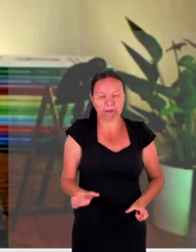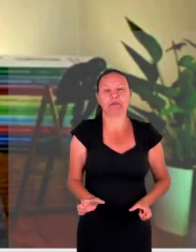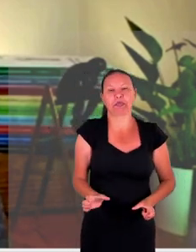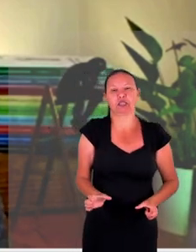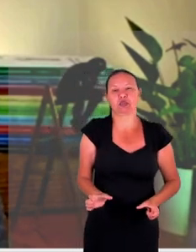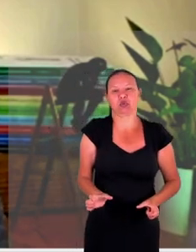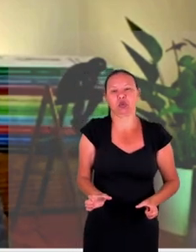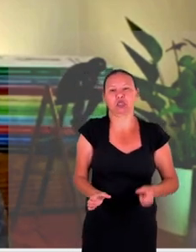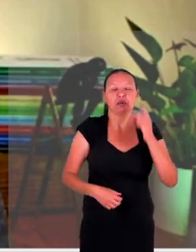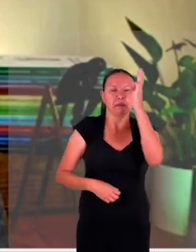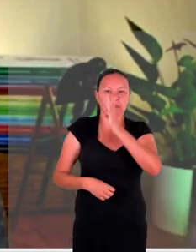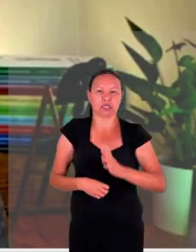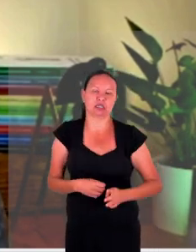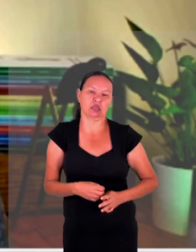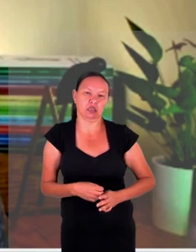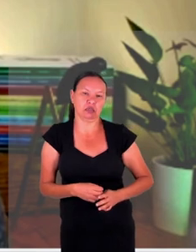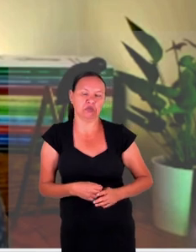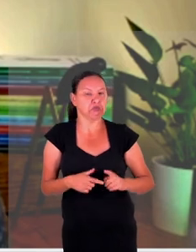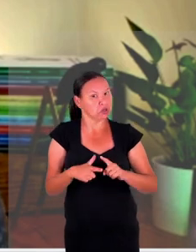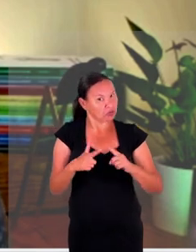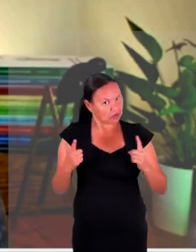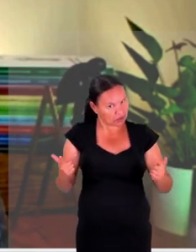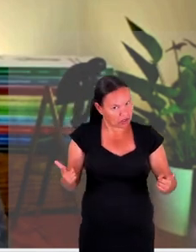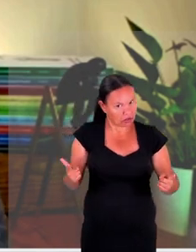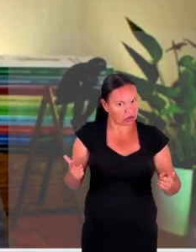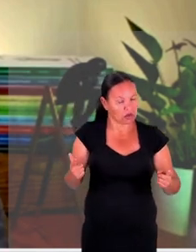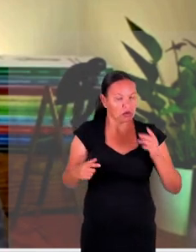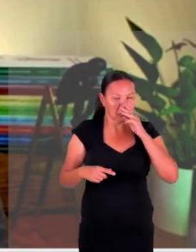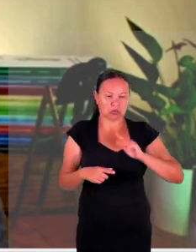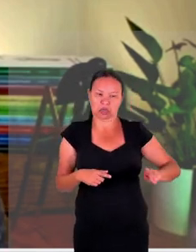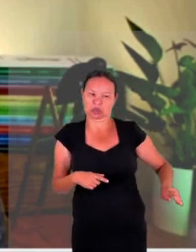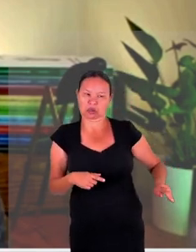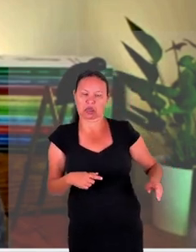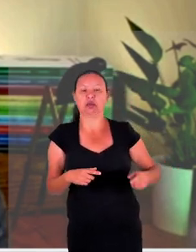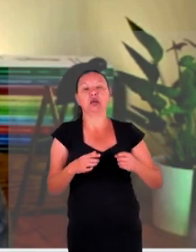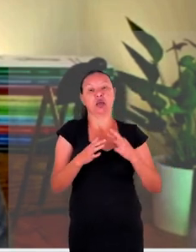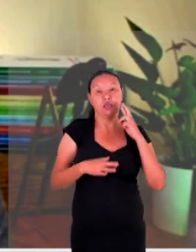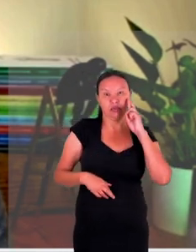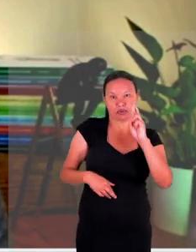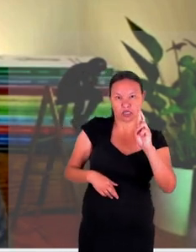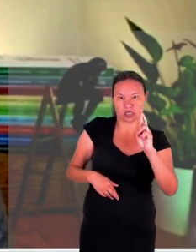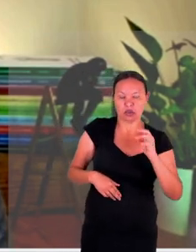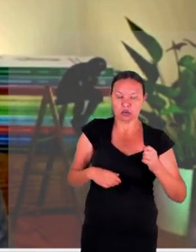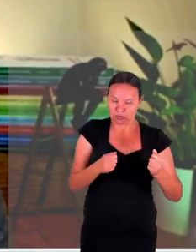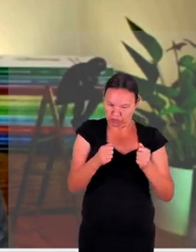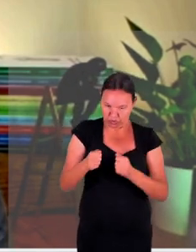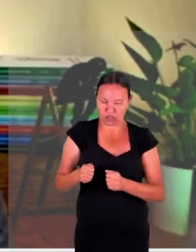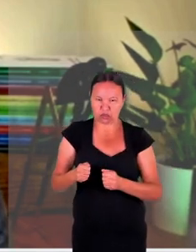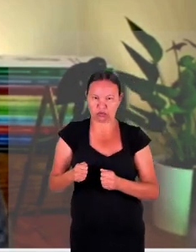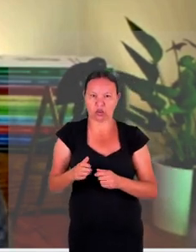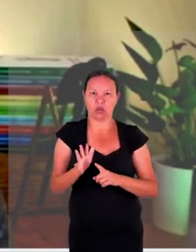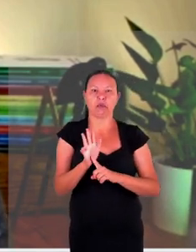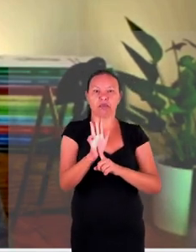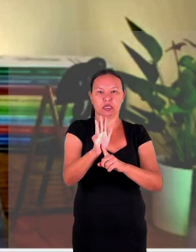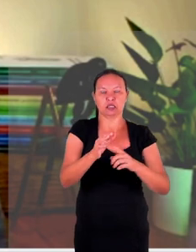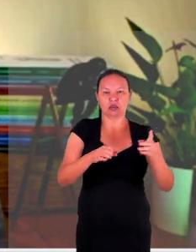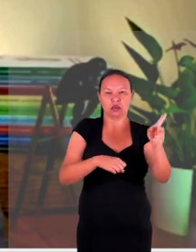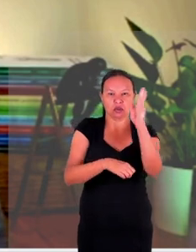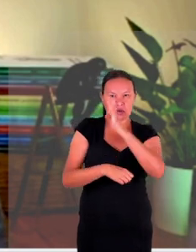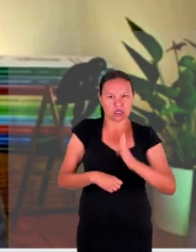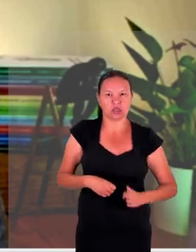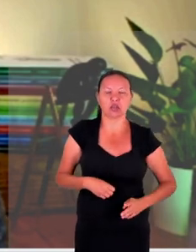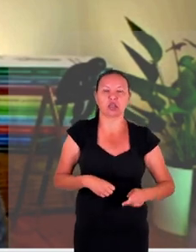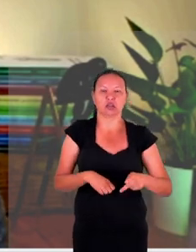jurisdição brasileira isso não significa negar a reserva do possível mas isso significa que nacionais ou